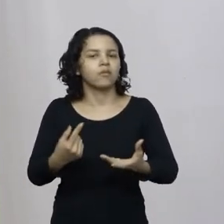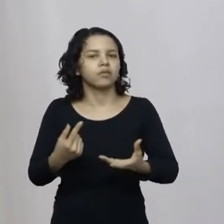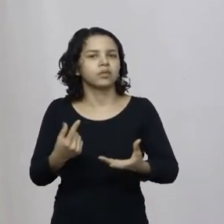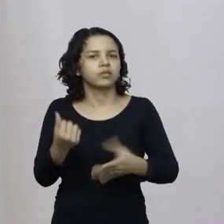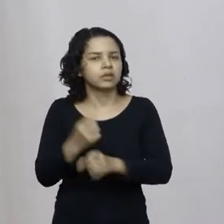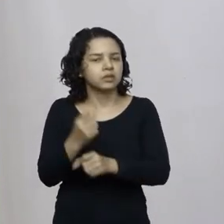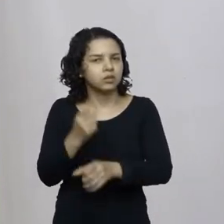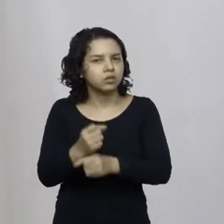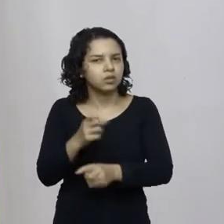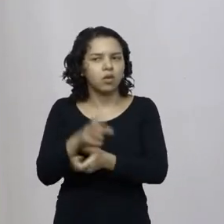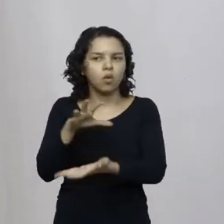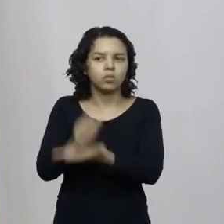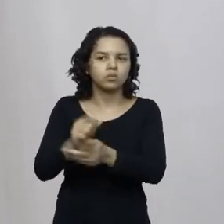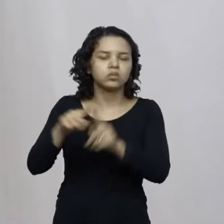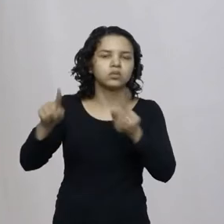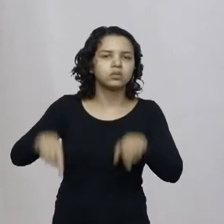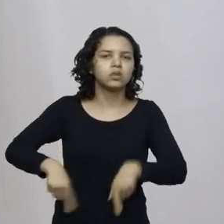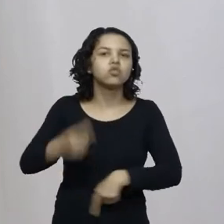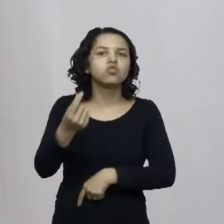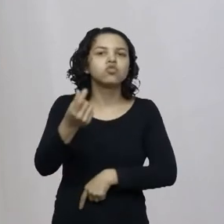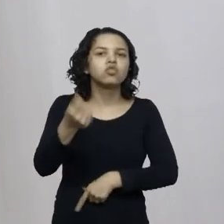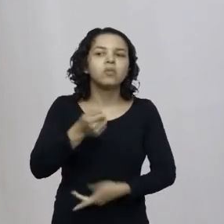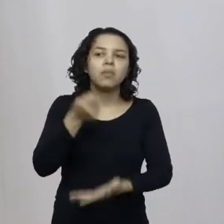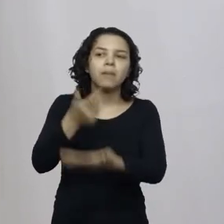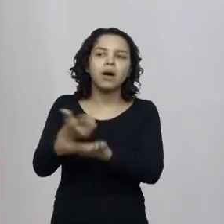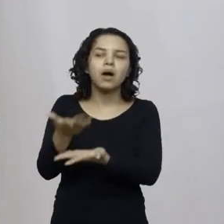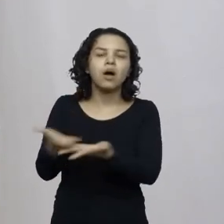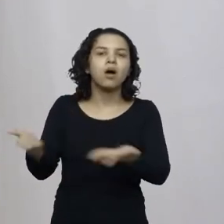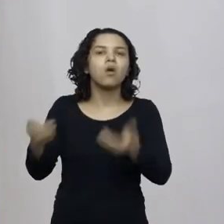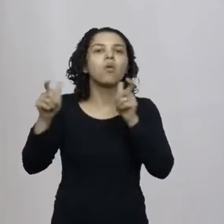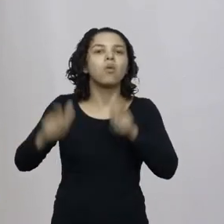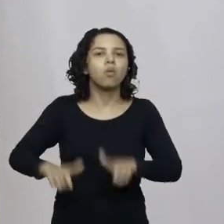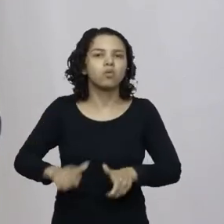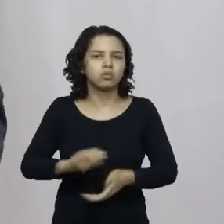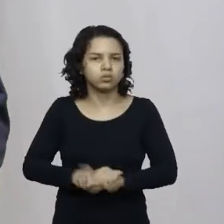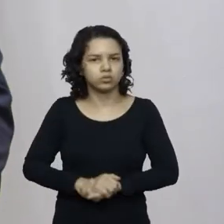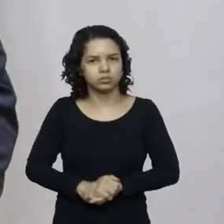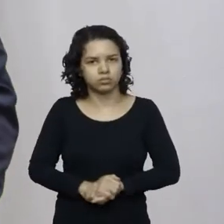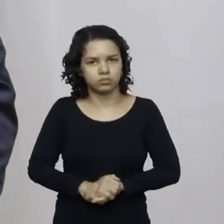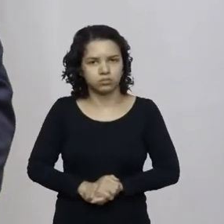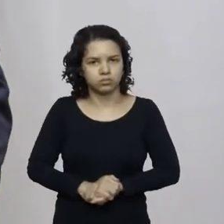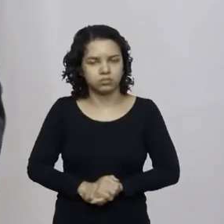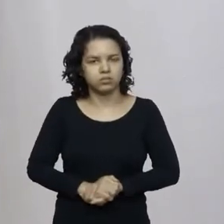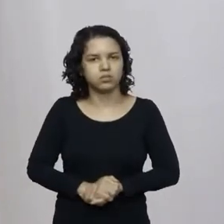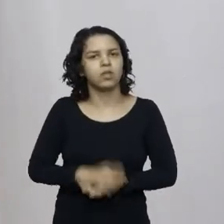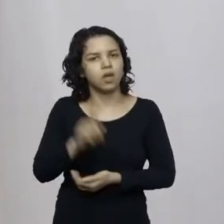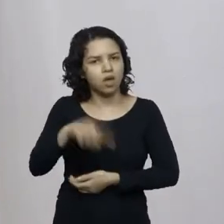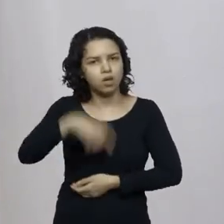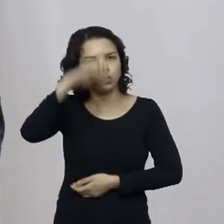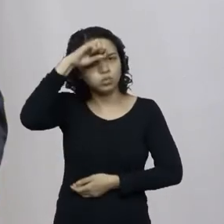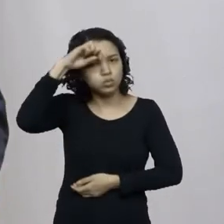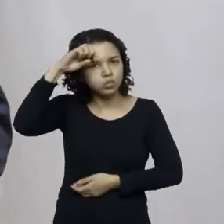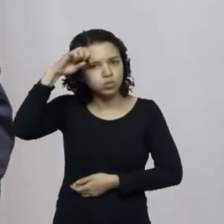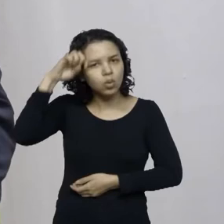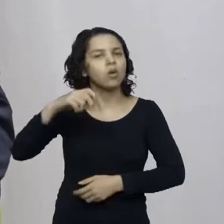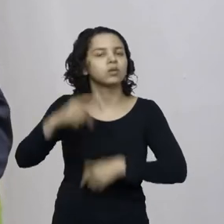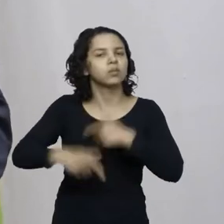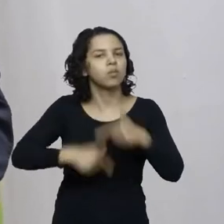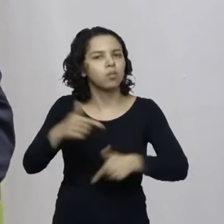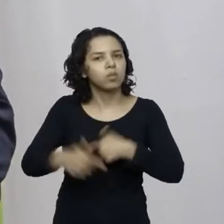Servidores perguntam de onde vem o dinheiro para pagar esse povo de onde vem esse dinheiro vem do suor de catarinenses